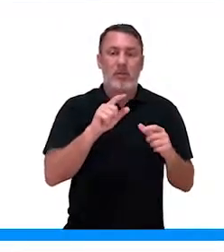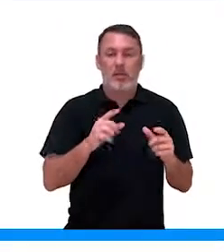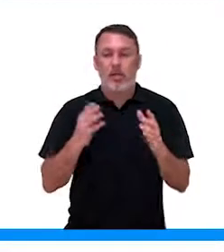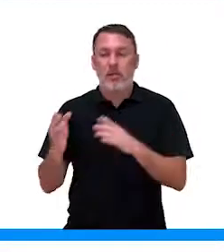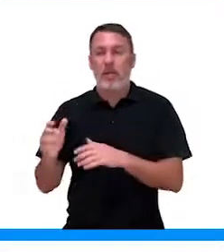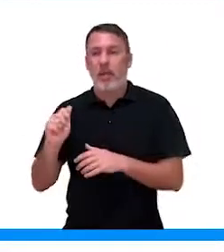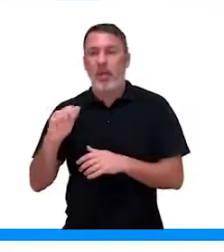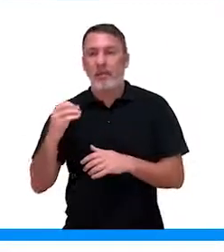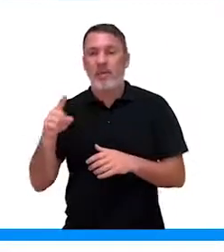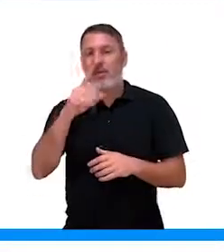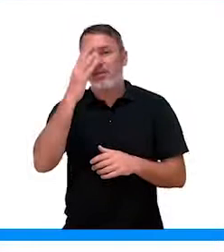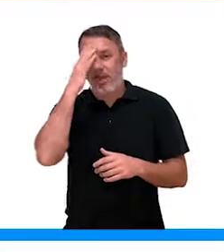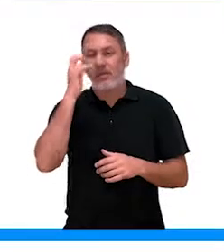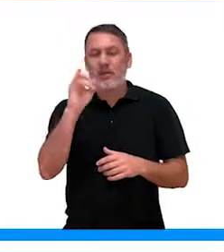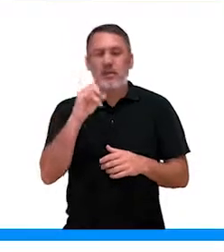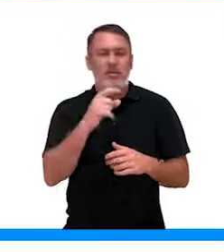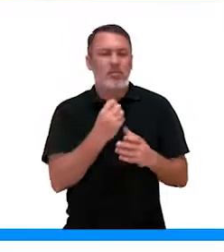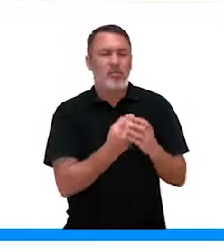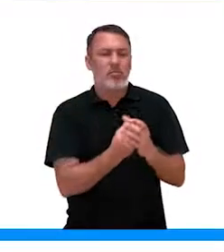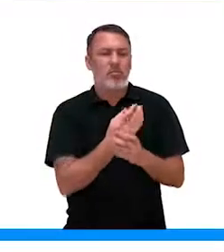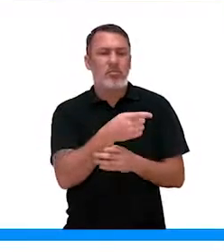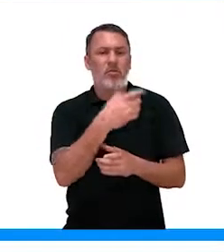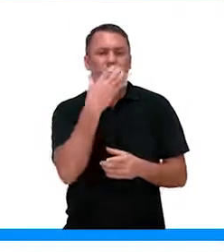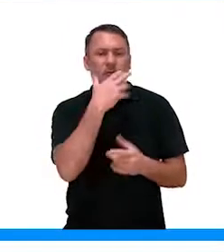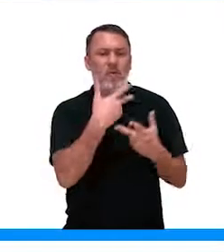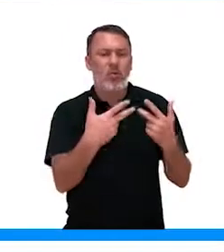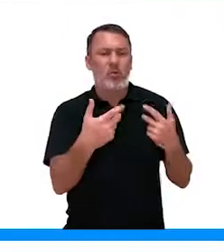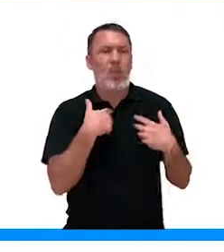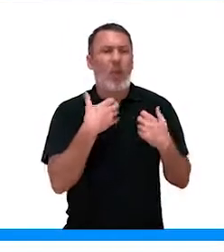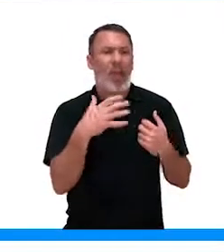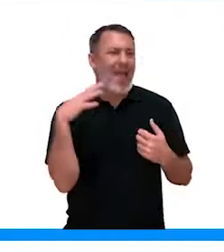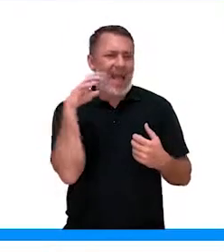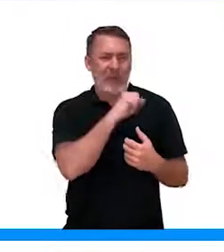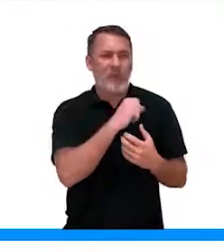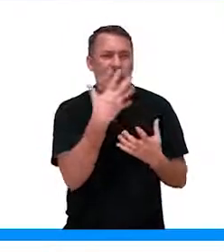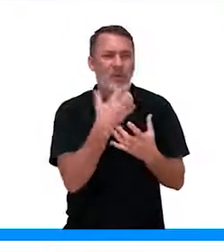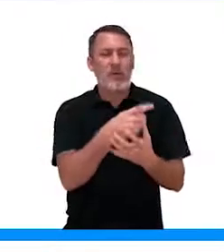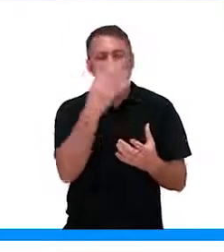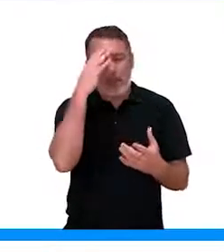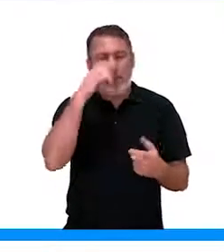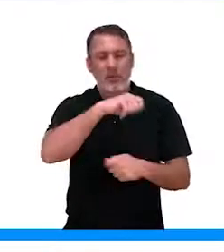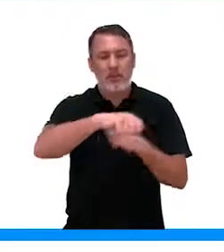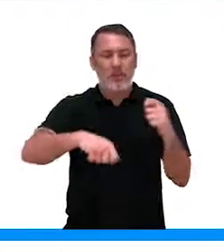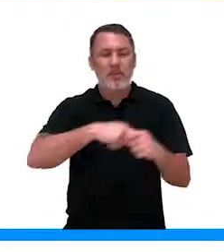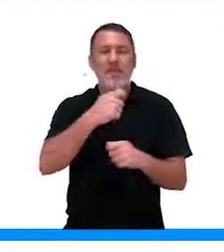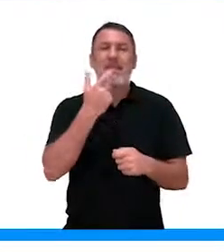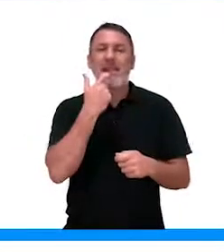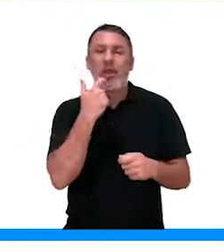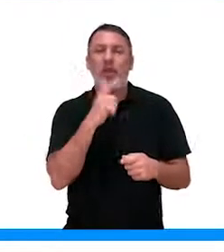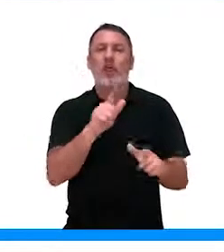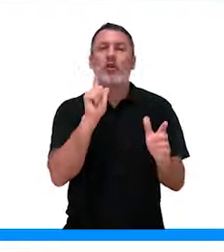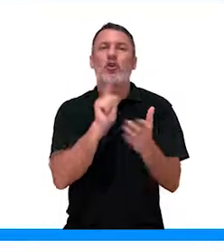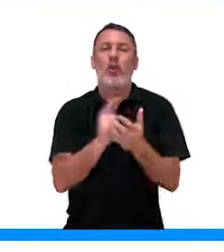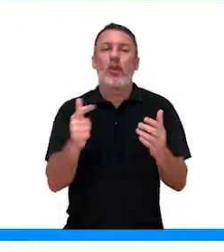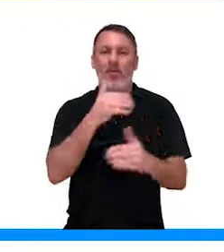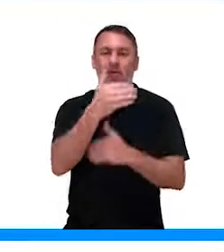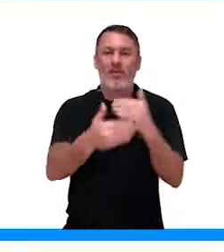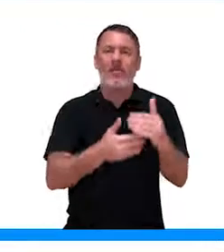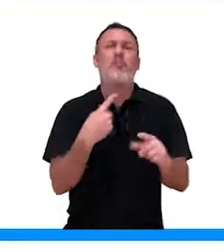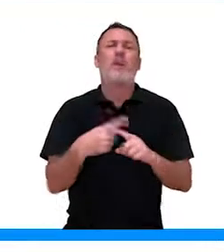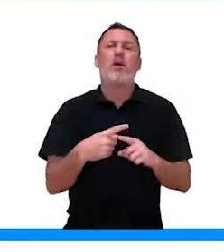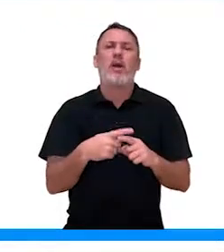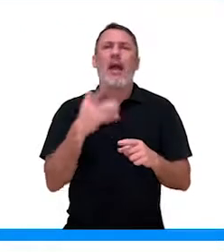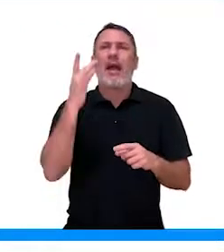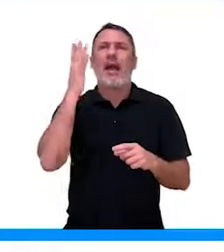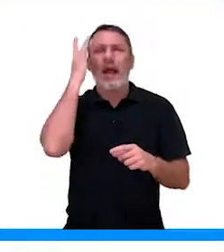sabe se eu quero amadurecer um fruto mais rapidamente, deixa ele preso dentro de uma sacola, envolve com um jornal, por quê? Está